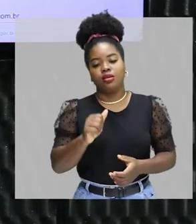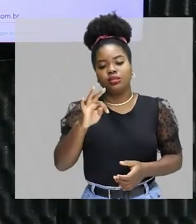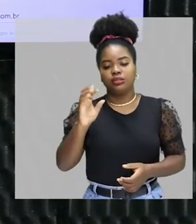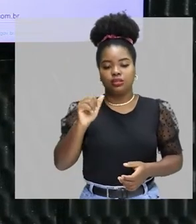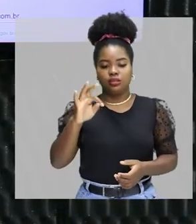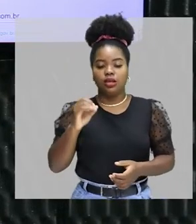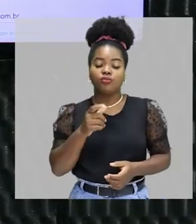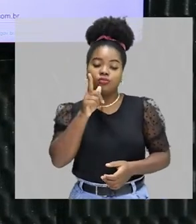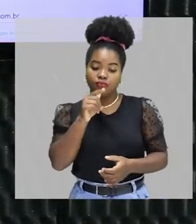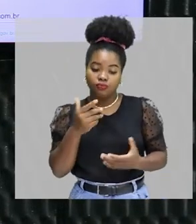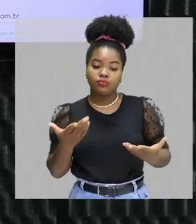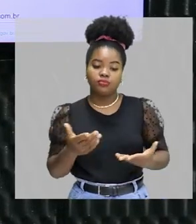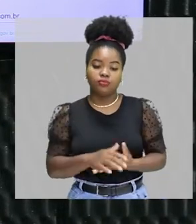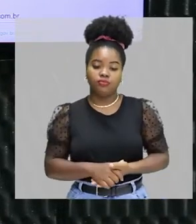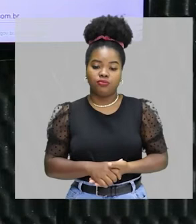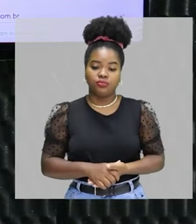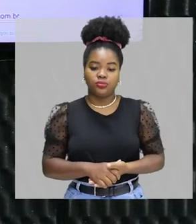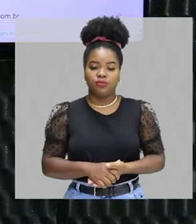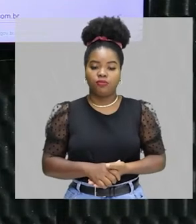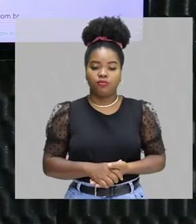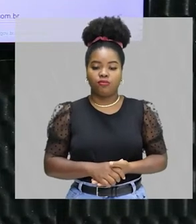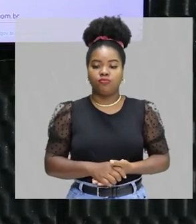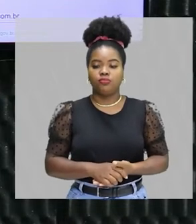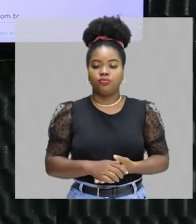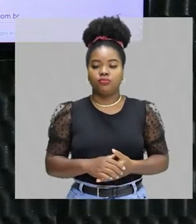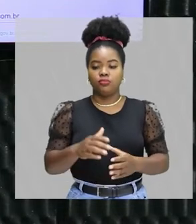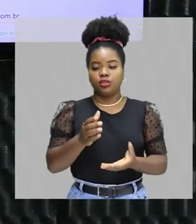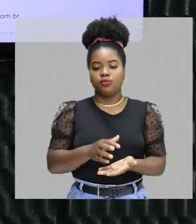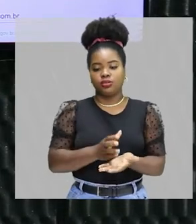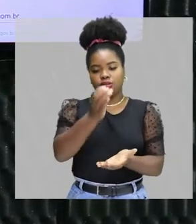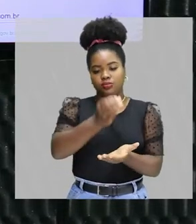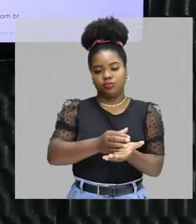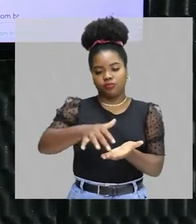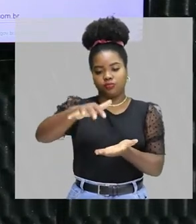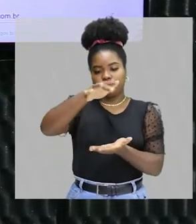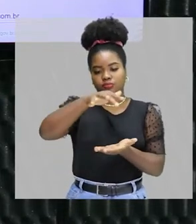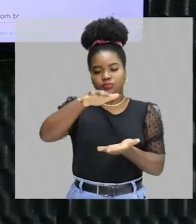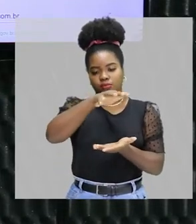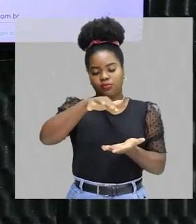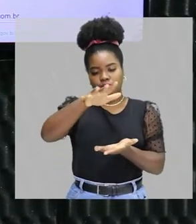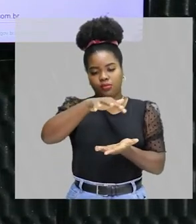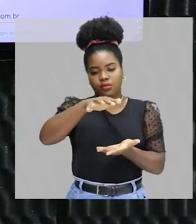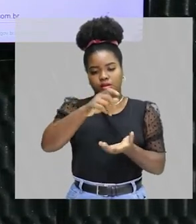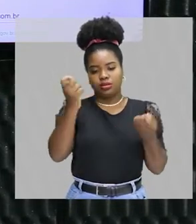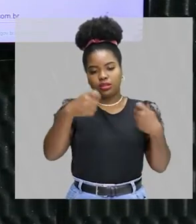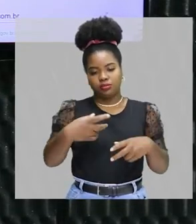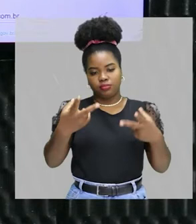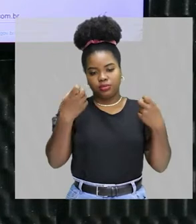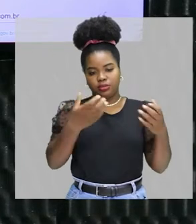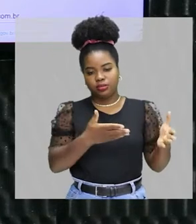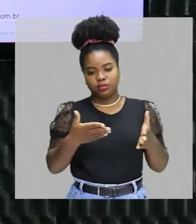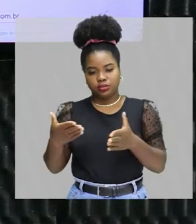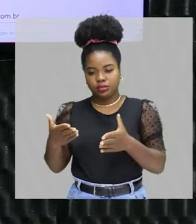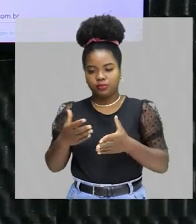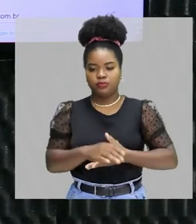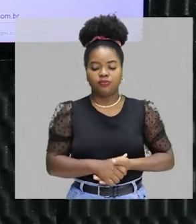na fase líquida. Sendo que o acetato fica na parte de cima. E eu consigo perceber a fase aquosa e a